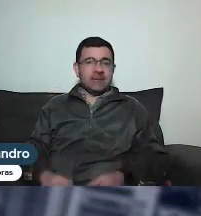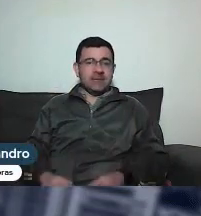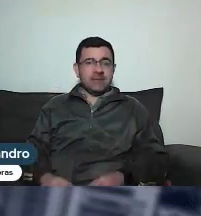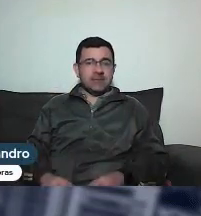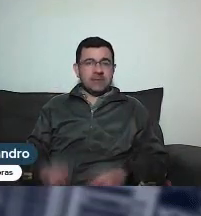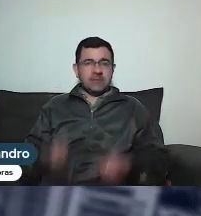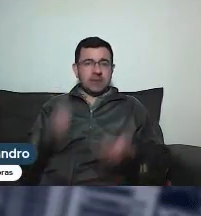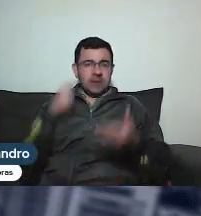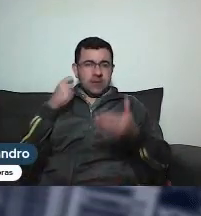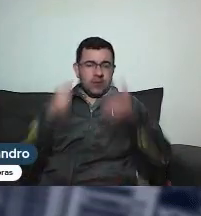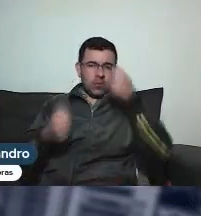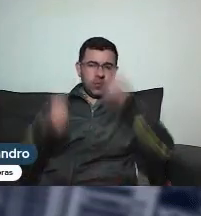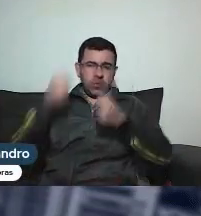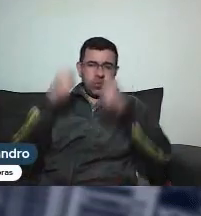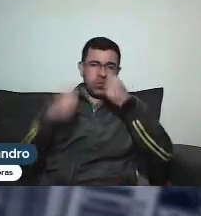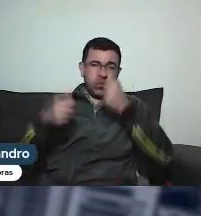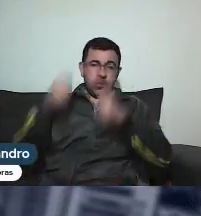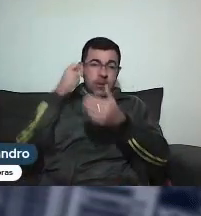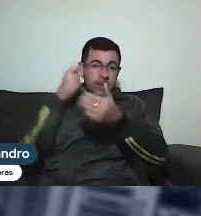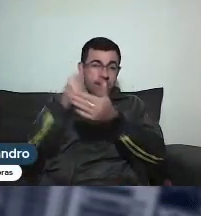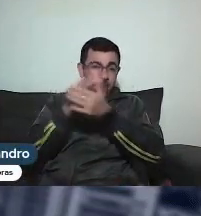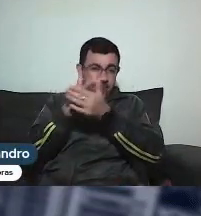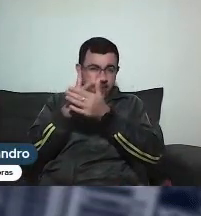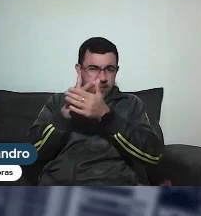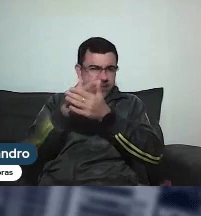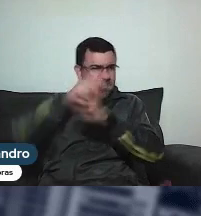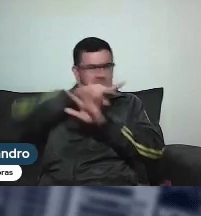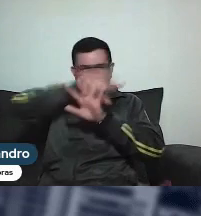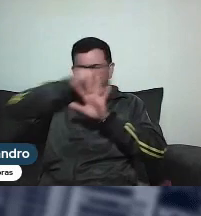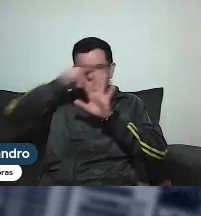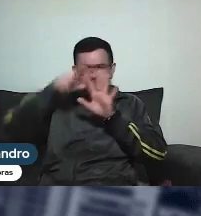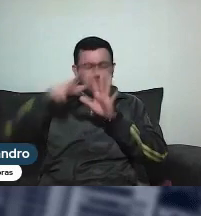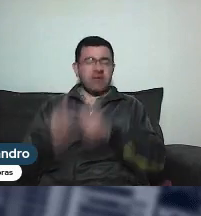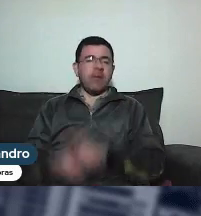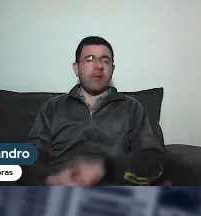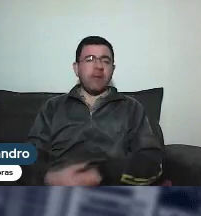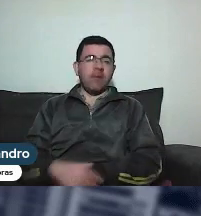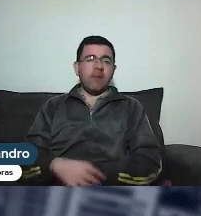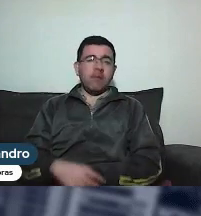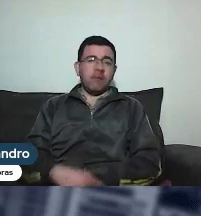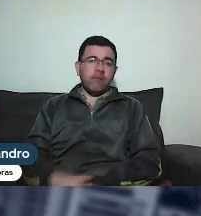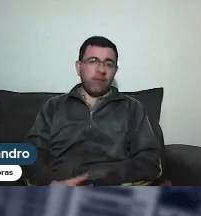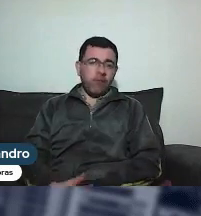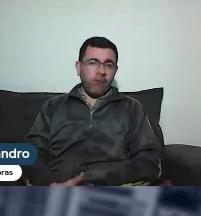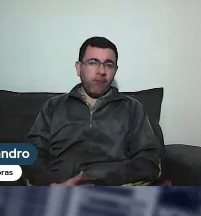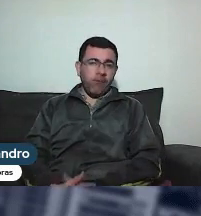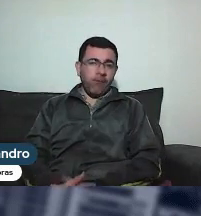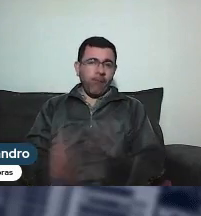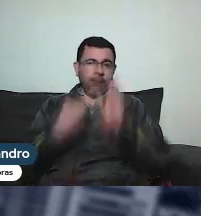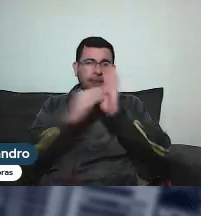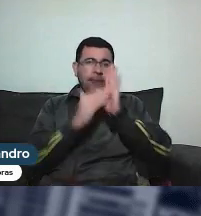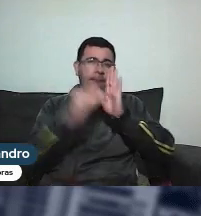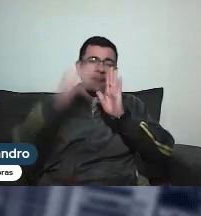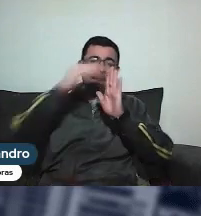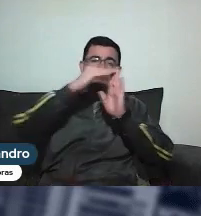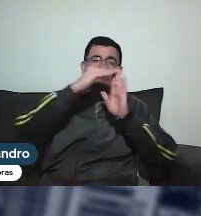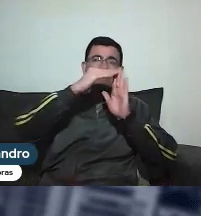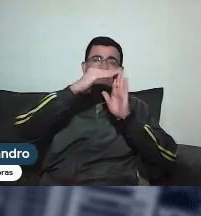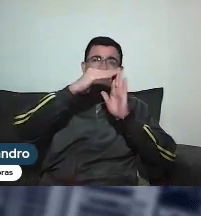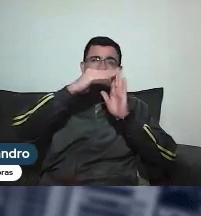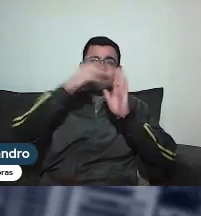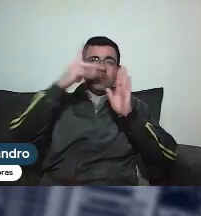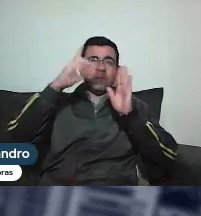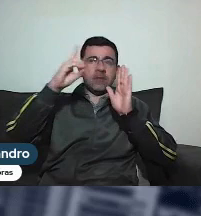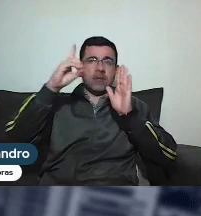carro naquele momento, mas vão vender muitos carros, porque se realmente aumenta o teto, os PCDs vão lá e vão comprar os